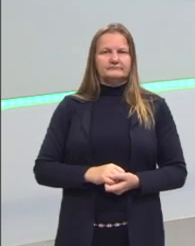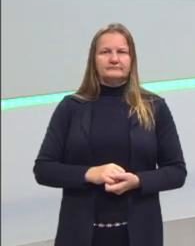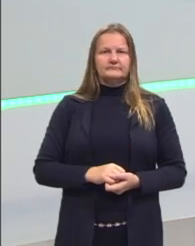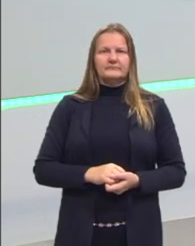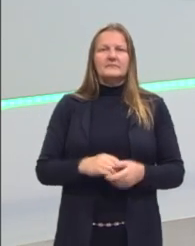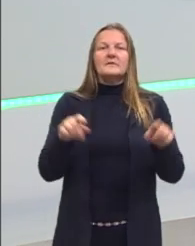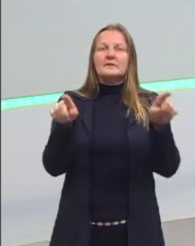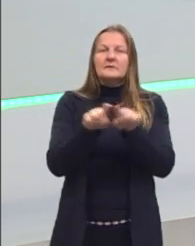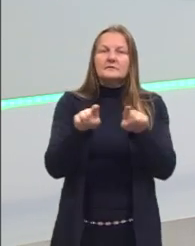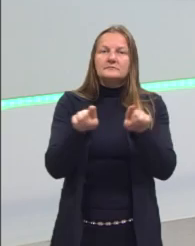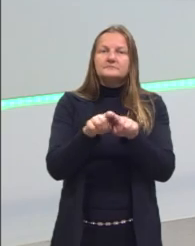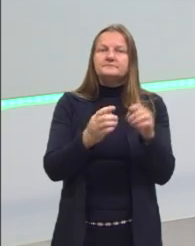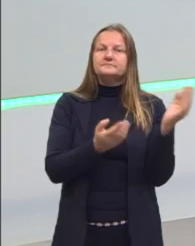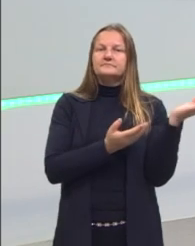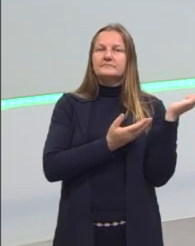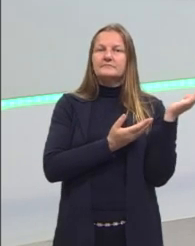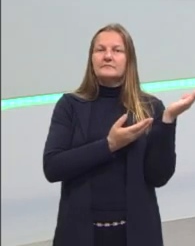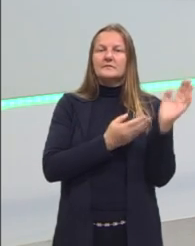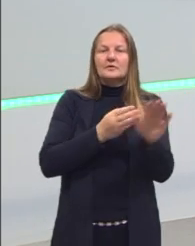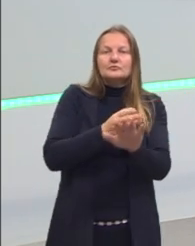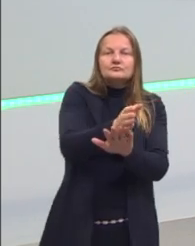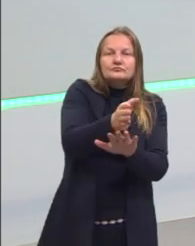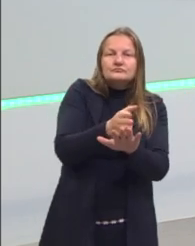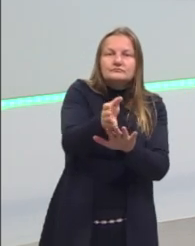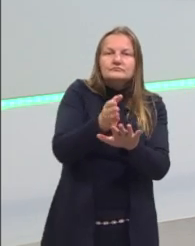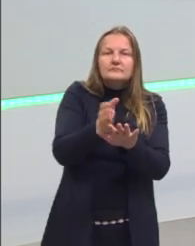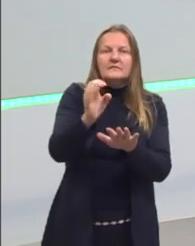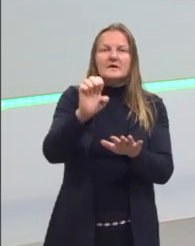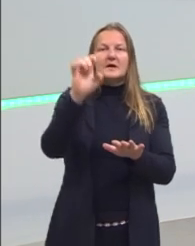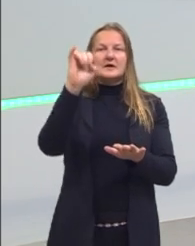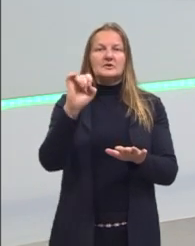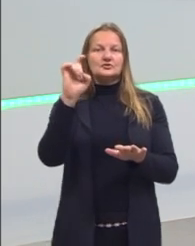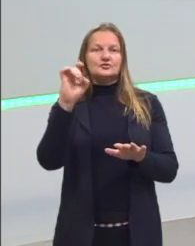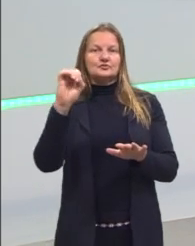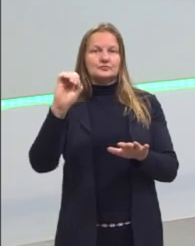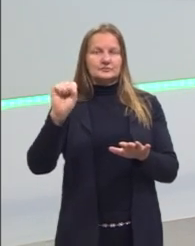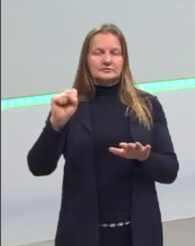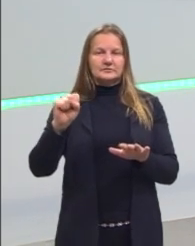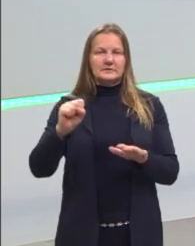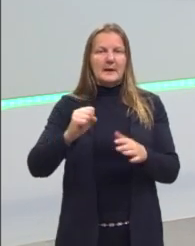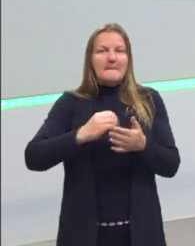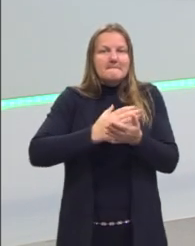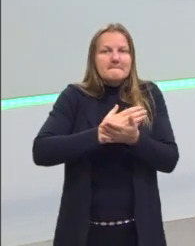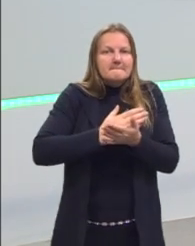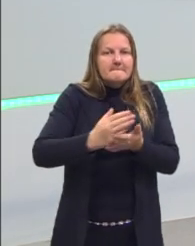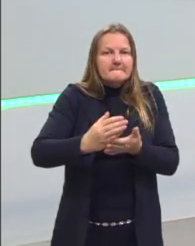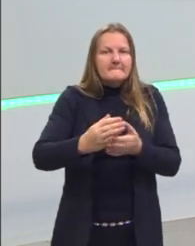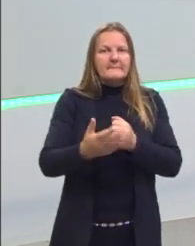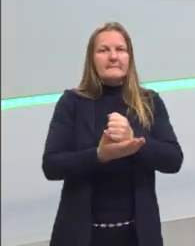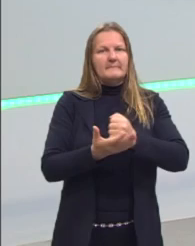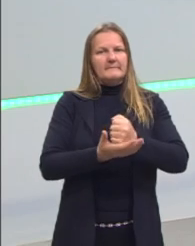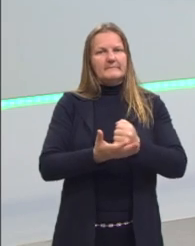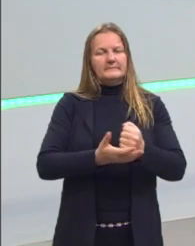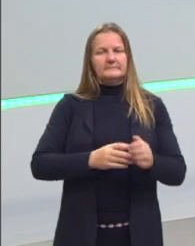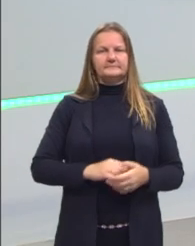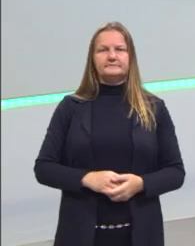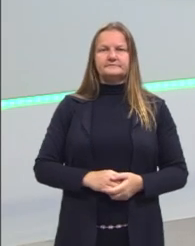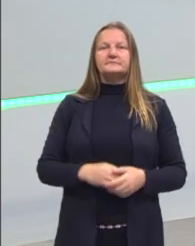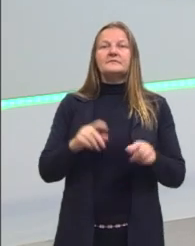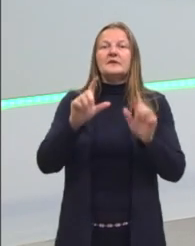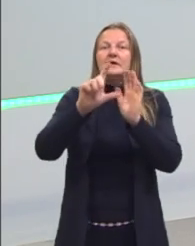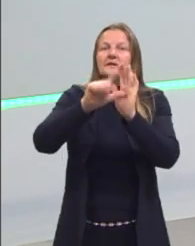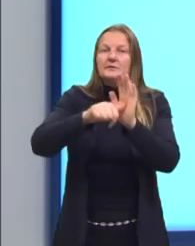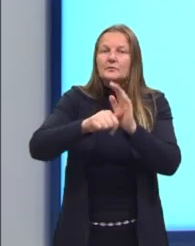Então, aqui a gente tem os eixos cognitivos que são a primeira base da nossa aula. E daí, a gente